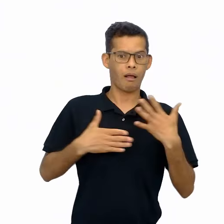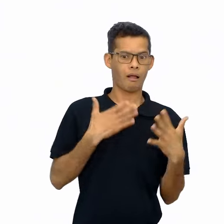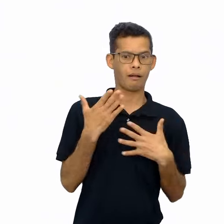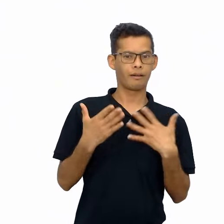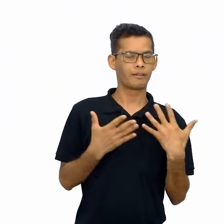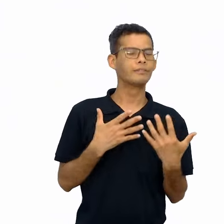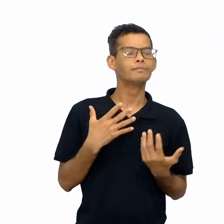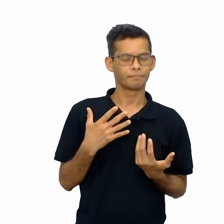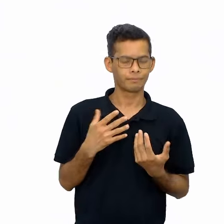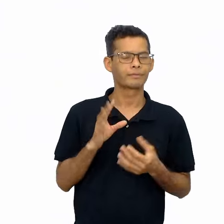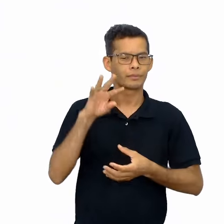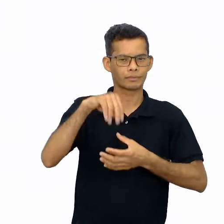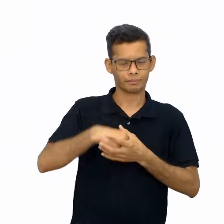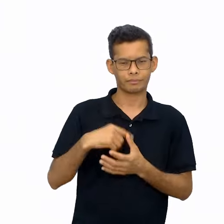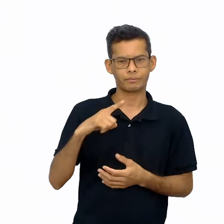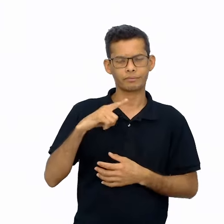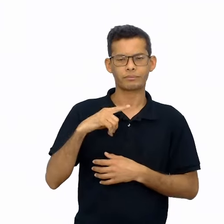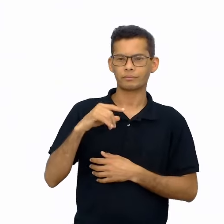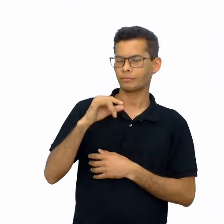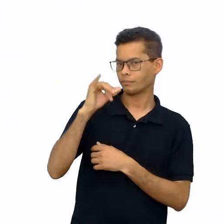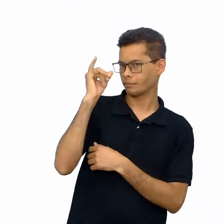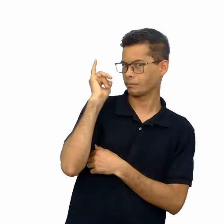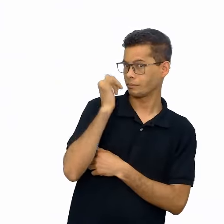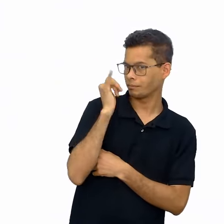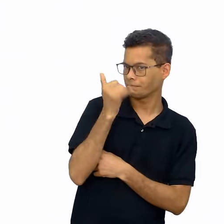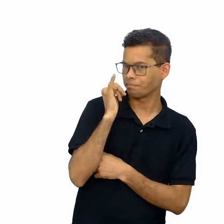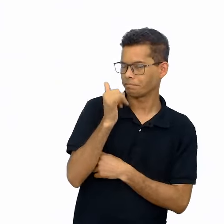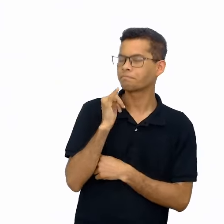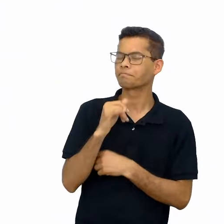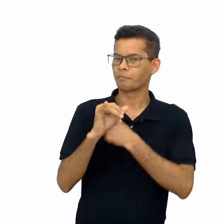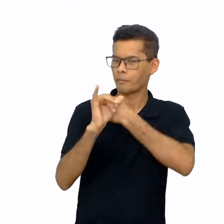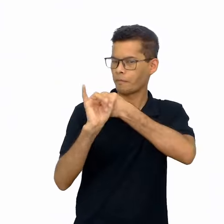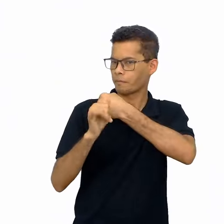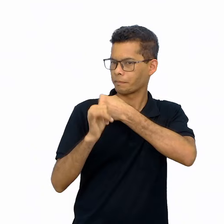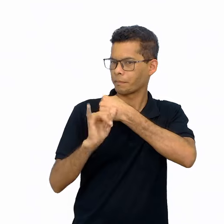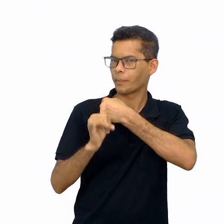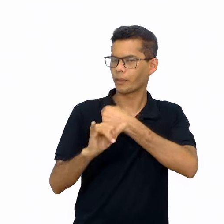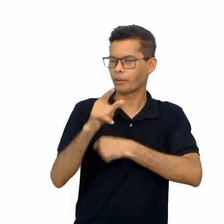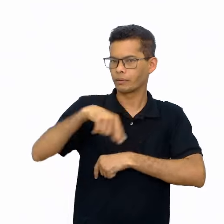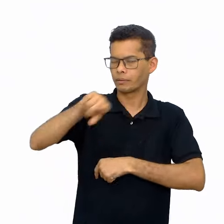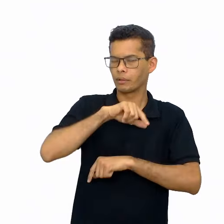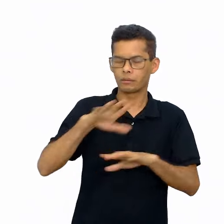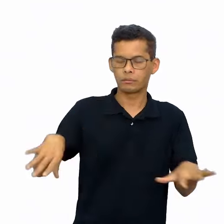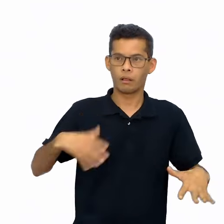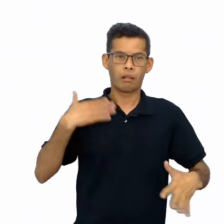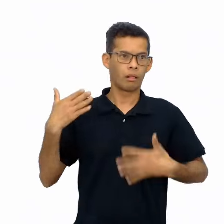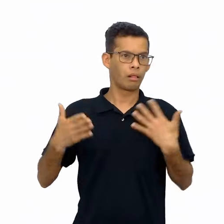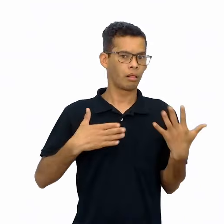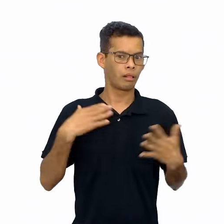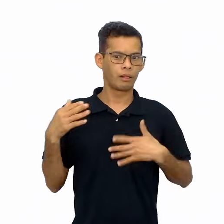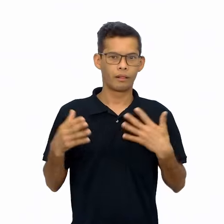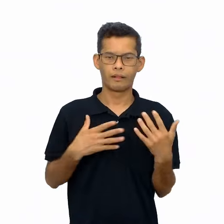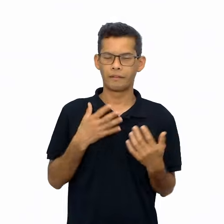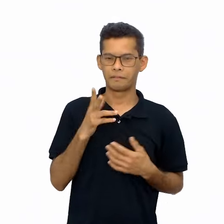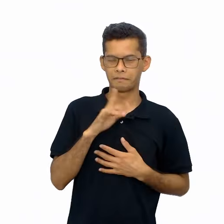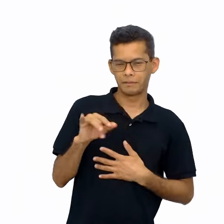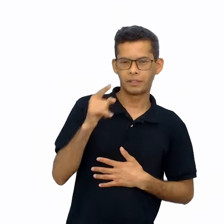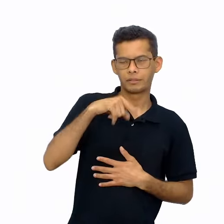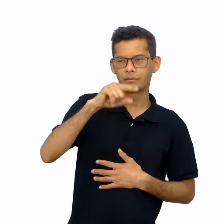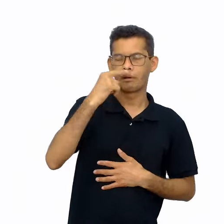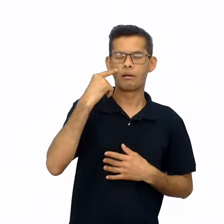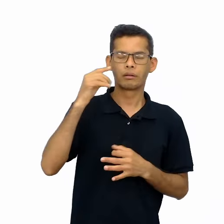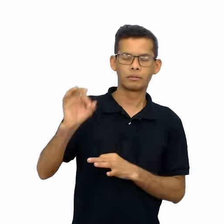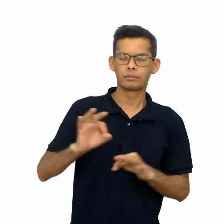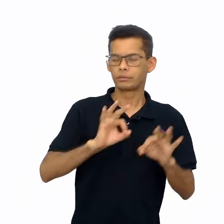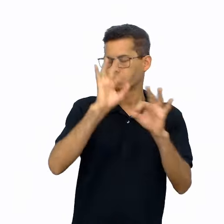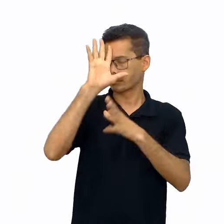apresenta vários pontos de assombração que serão lidos para os estudantes em práticas de leitura colaborativa, a fim de que eles compreendam